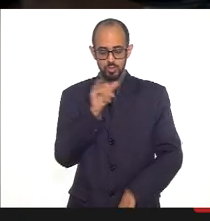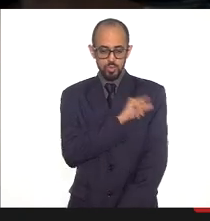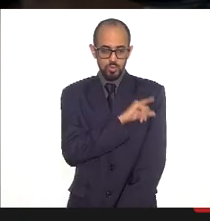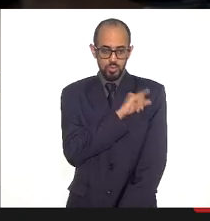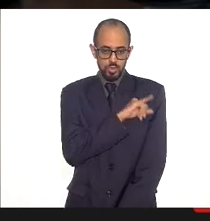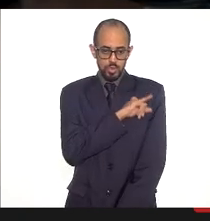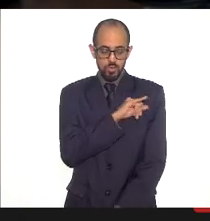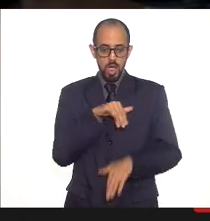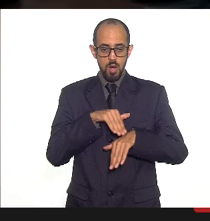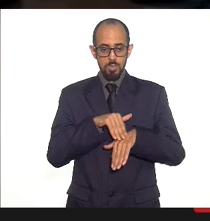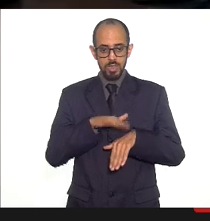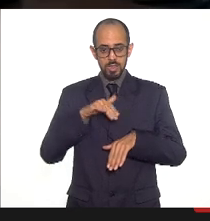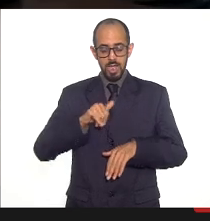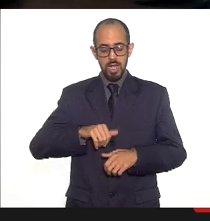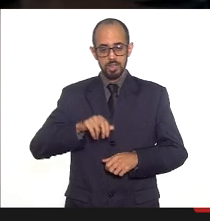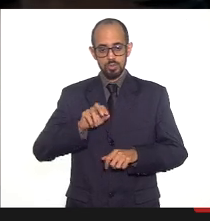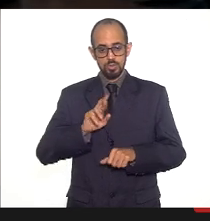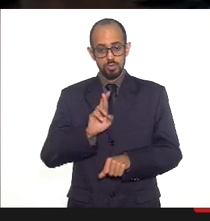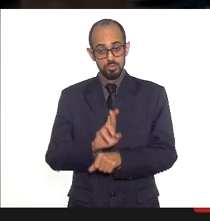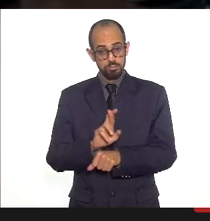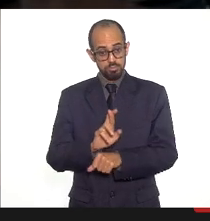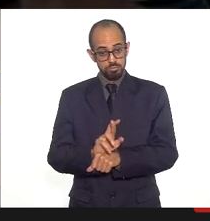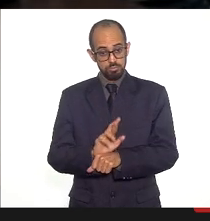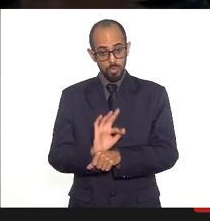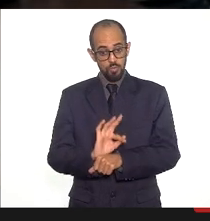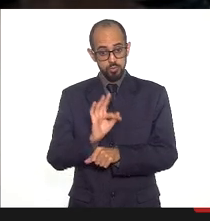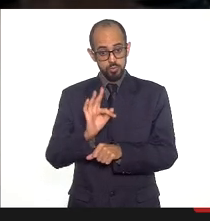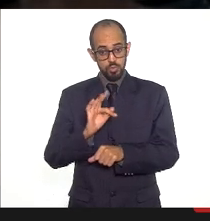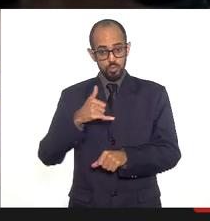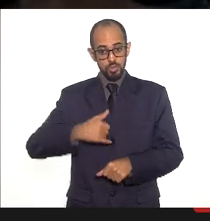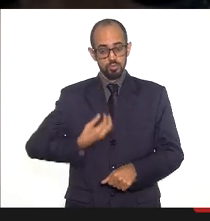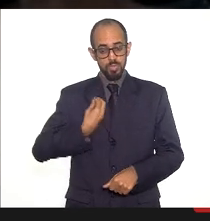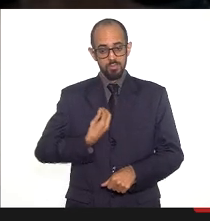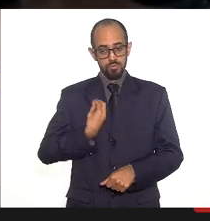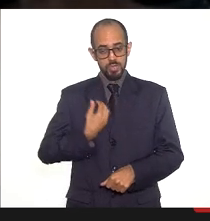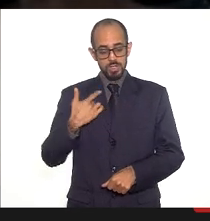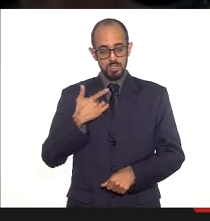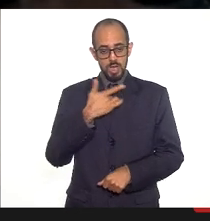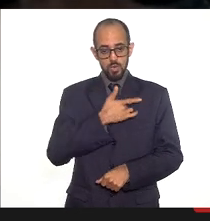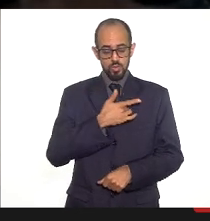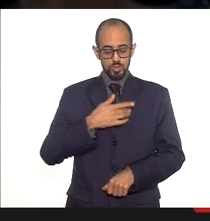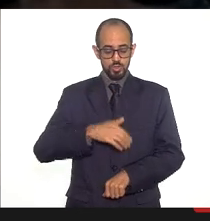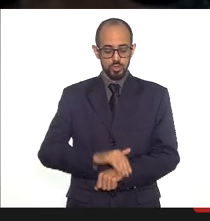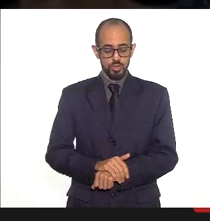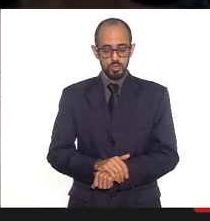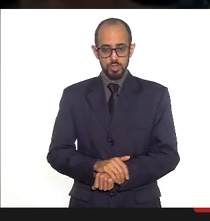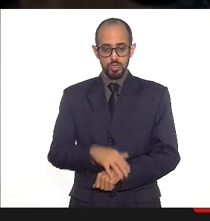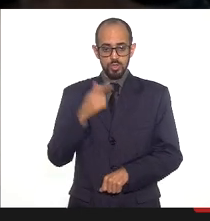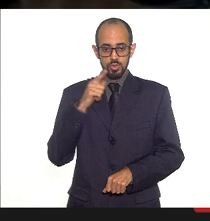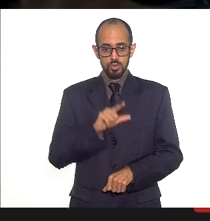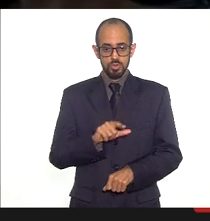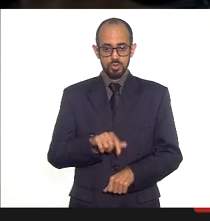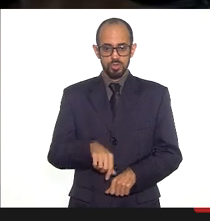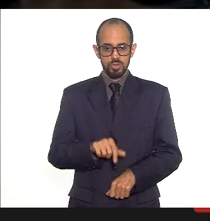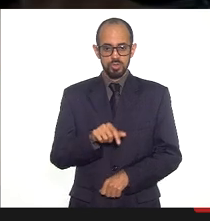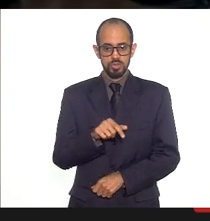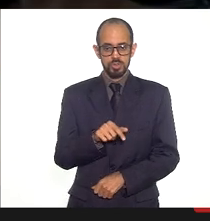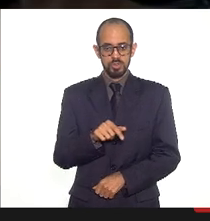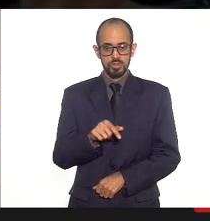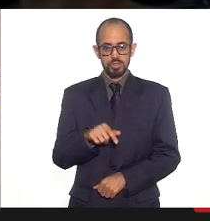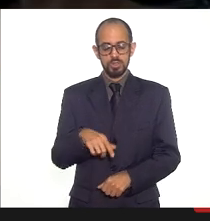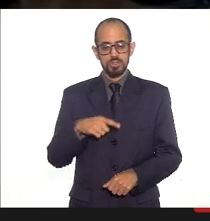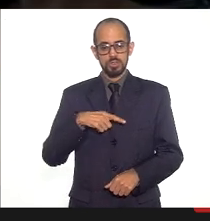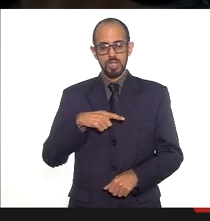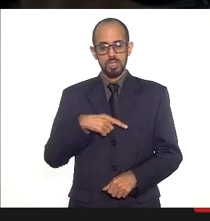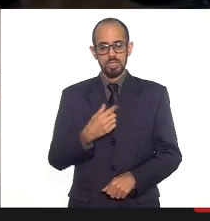expectativa de vida saudável essa diretriz possui 19 objetivos 106 metas e 106 indicadores